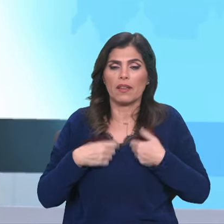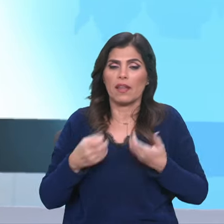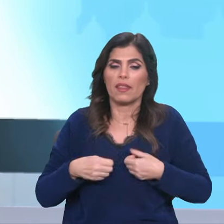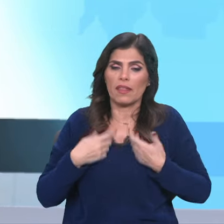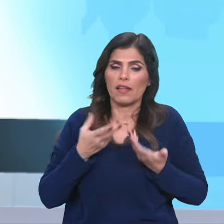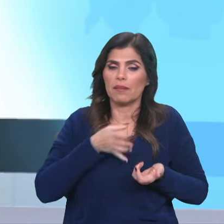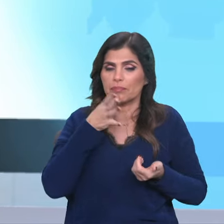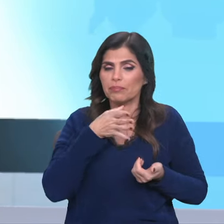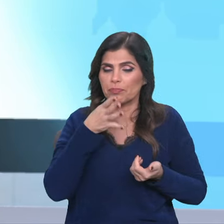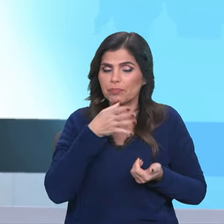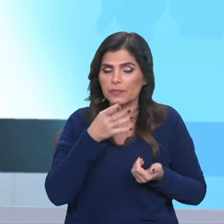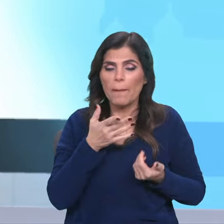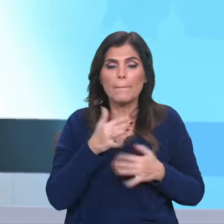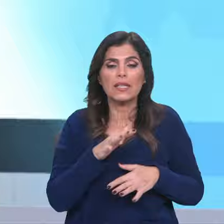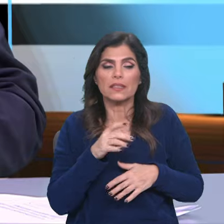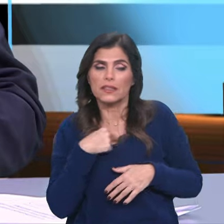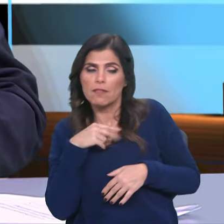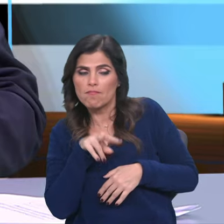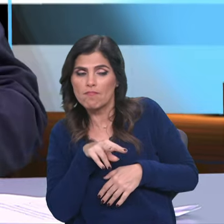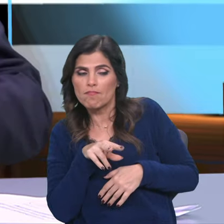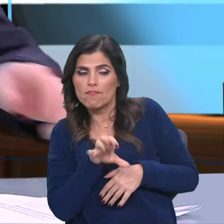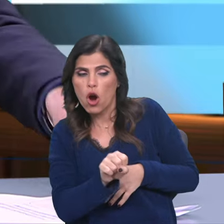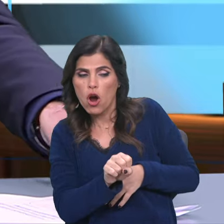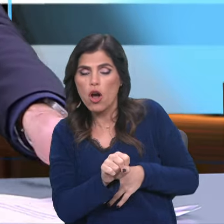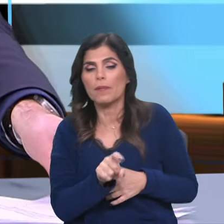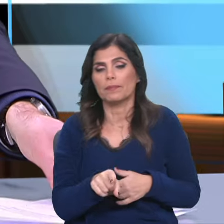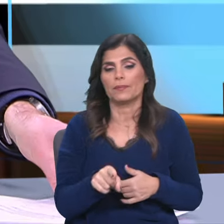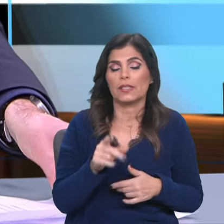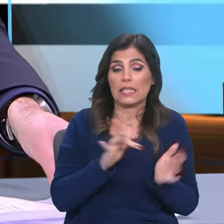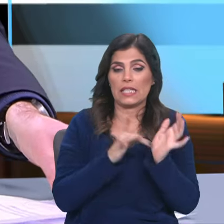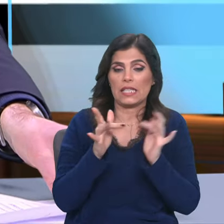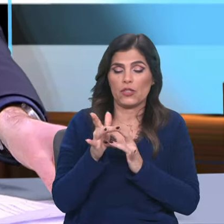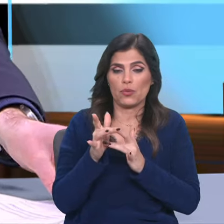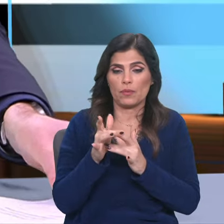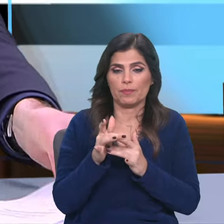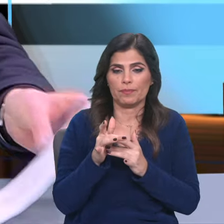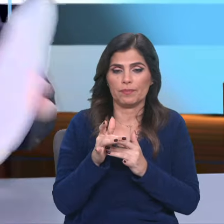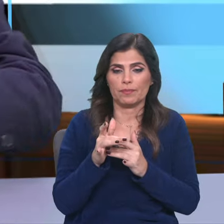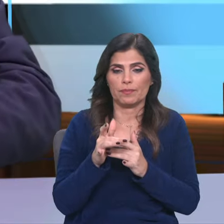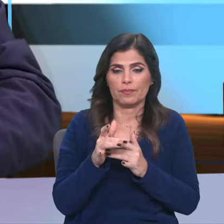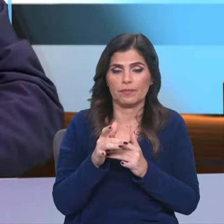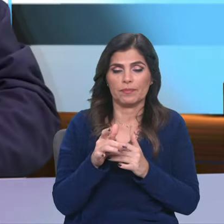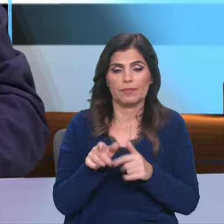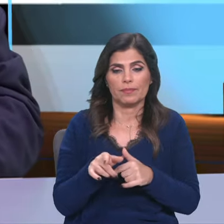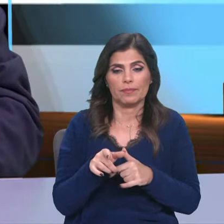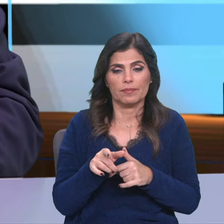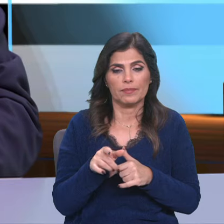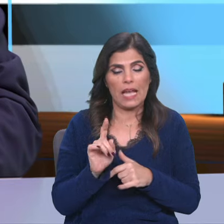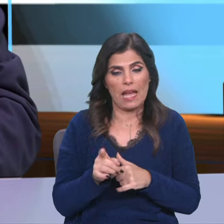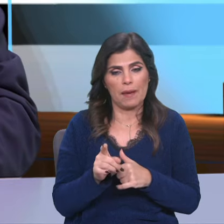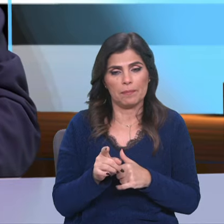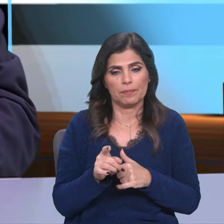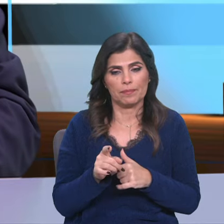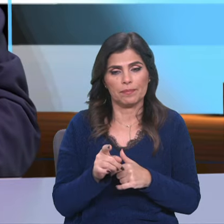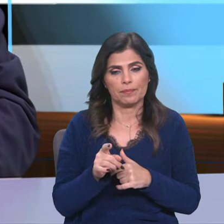suas palavras, ele descobre que Jesus de Nazaré é de facto